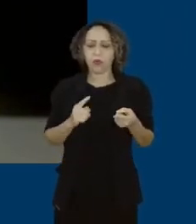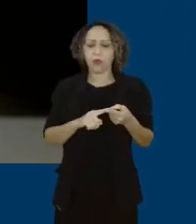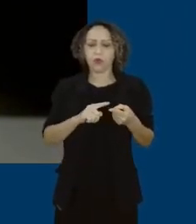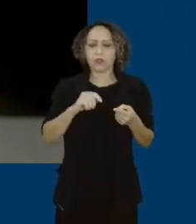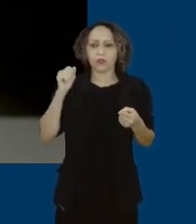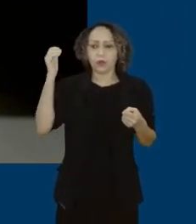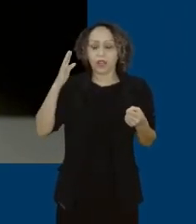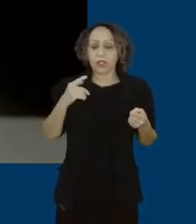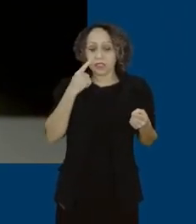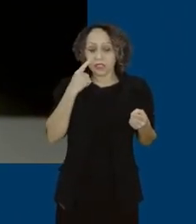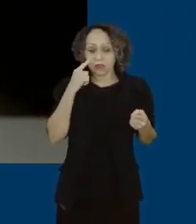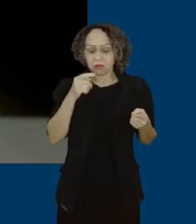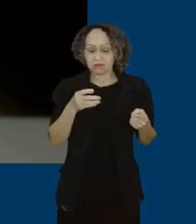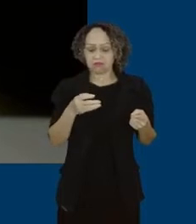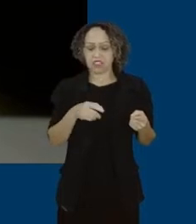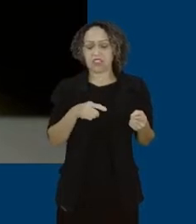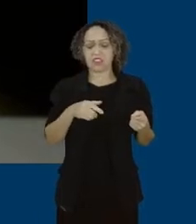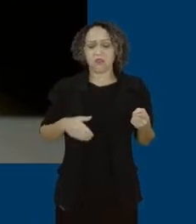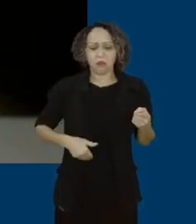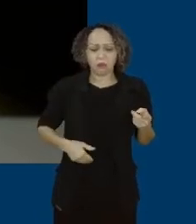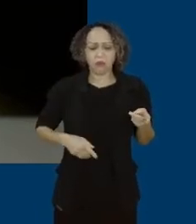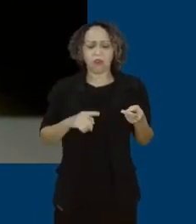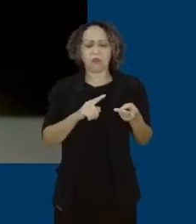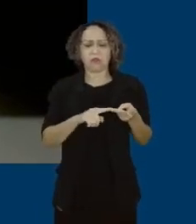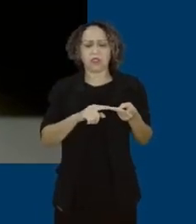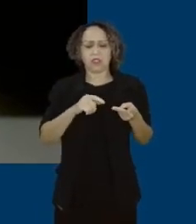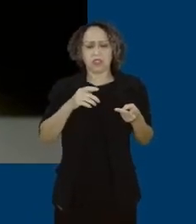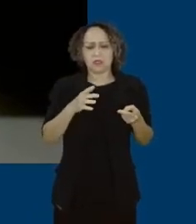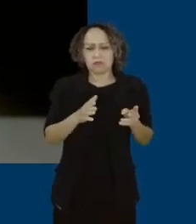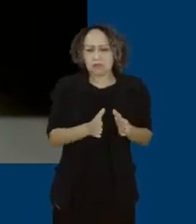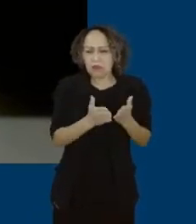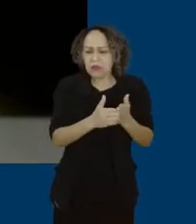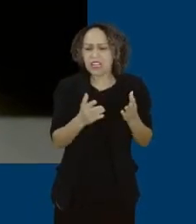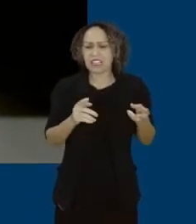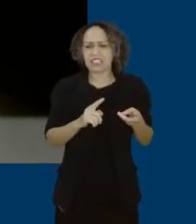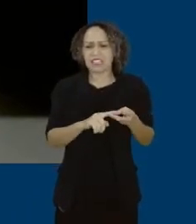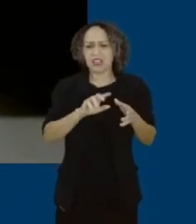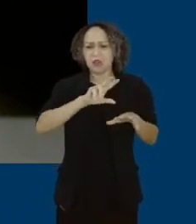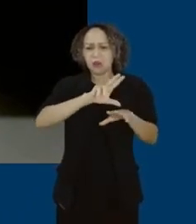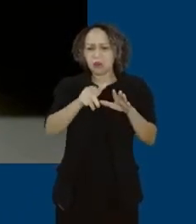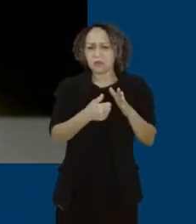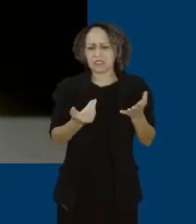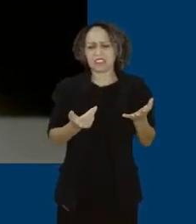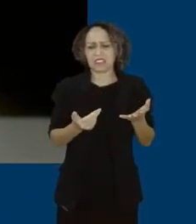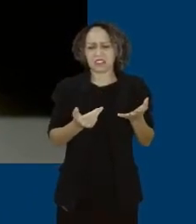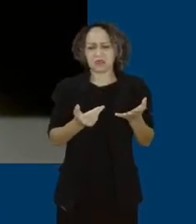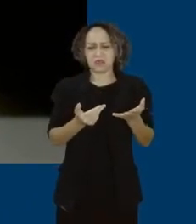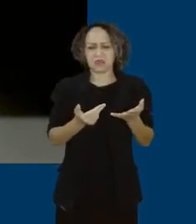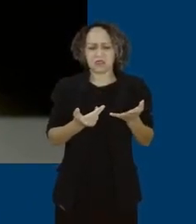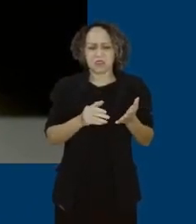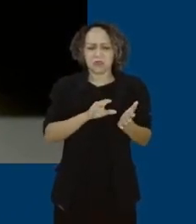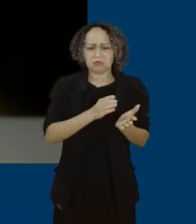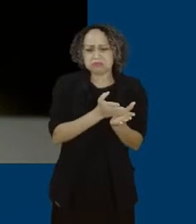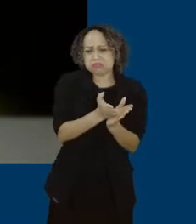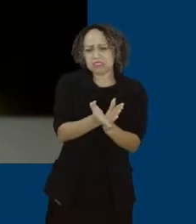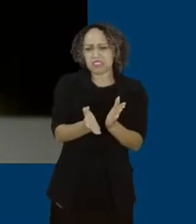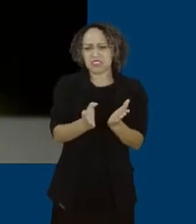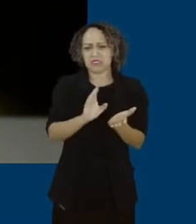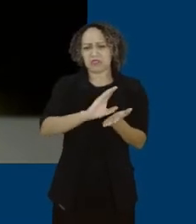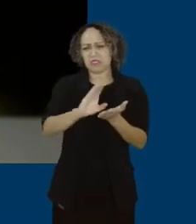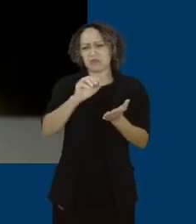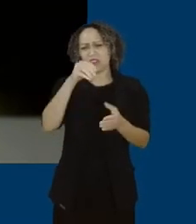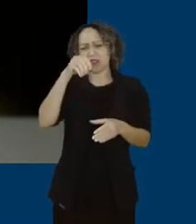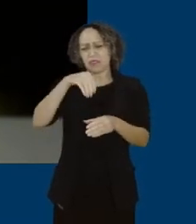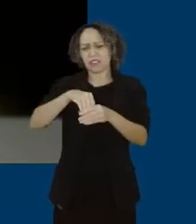o desinvestimento na educação, na saúde, a corrupção no Ministério da Educação, todas essas denúncias, esse arbítrio que